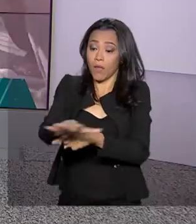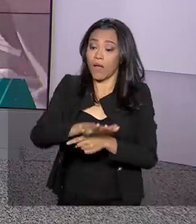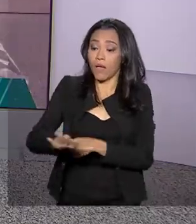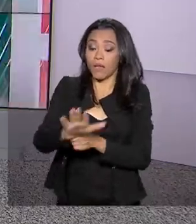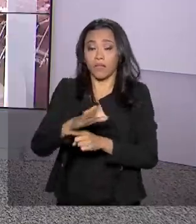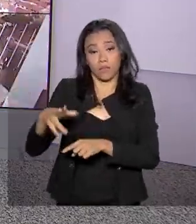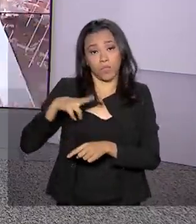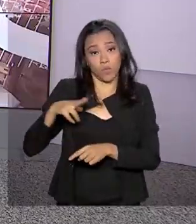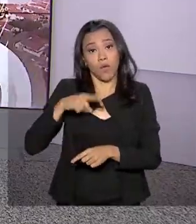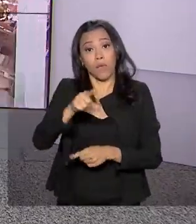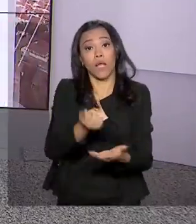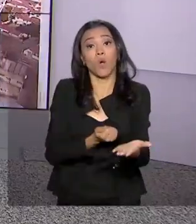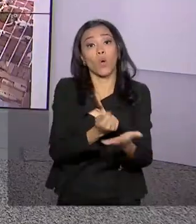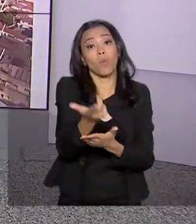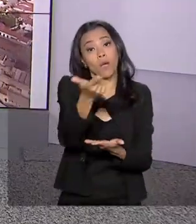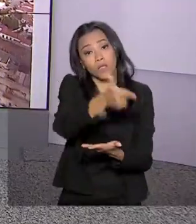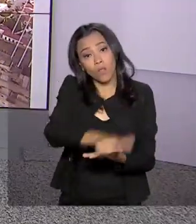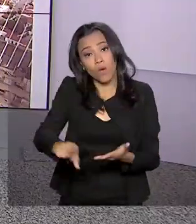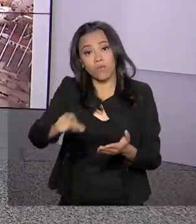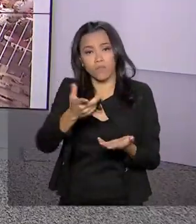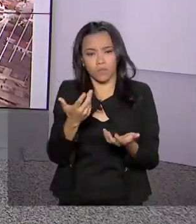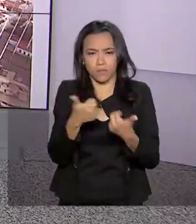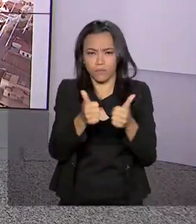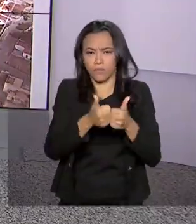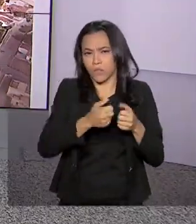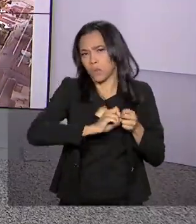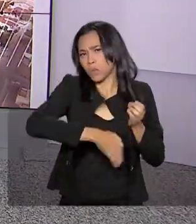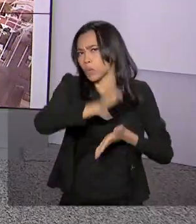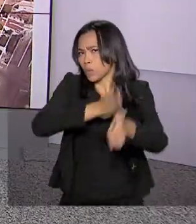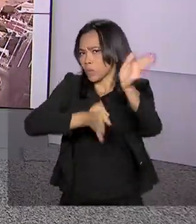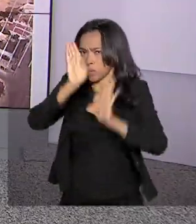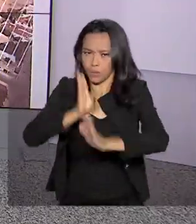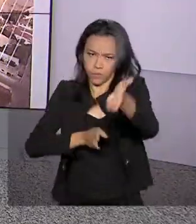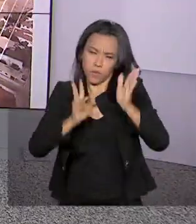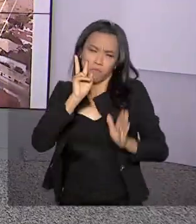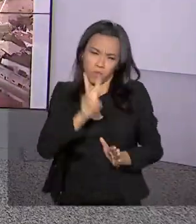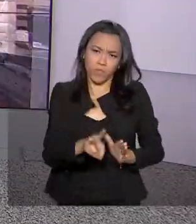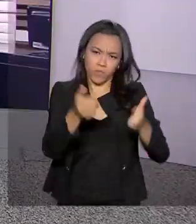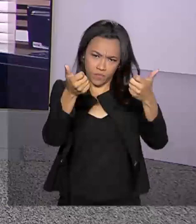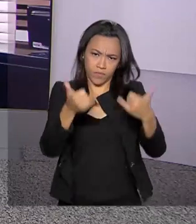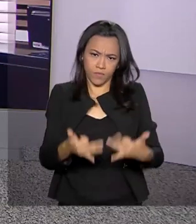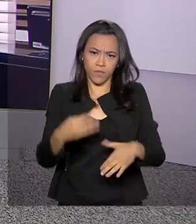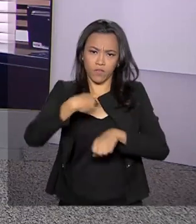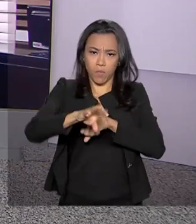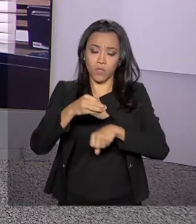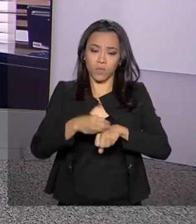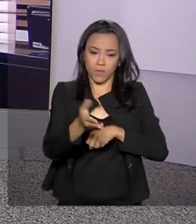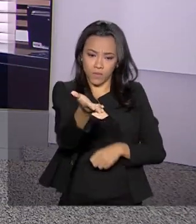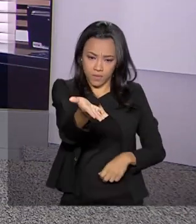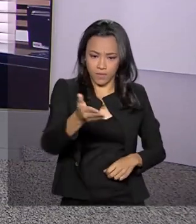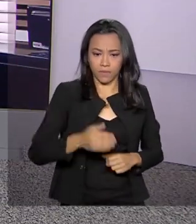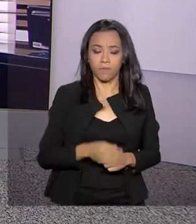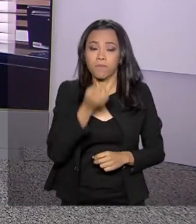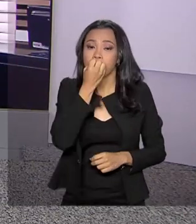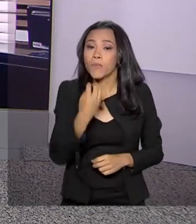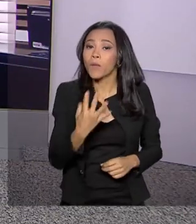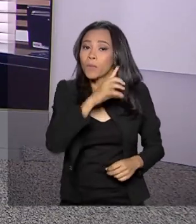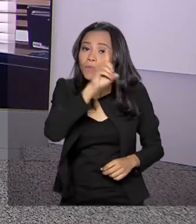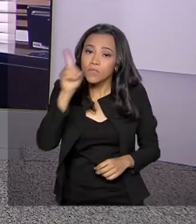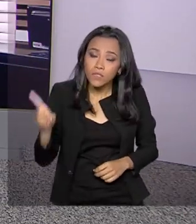frotas metroferroviárias. Vamos conversar com o repórter Ricardo Ferraz, que tem as informações. Bom dia, Ricardo.